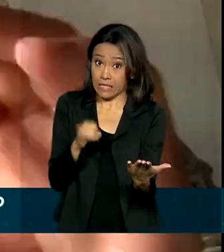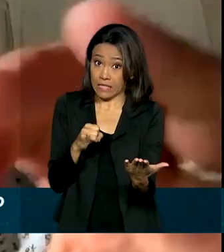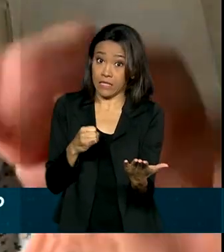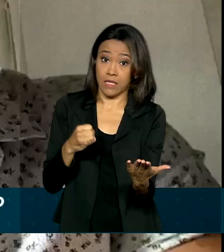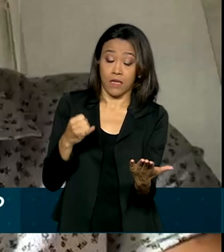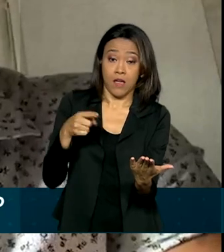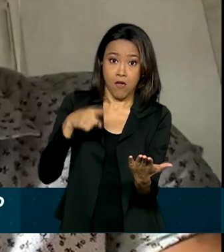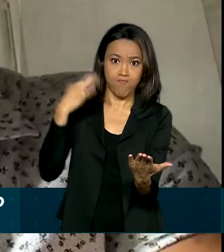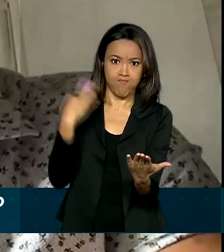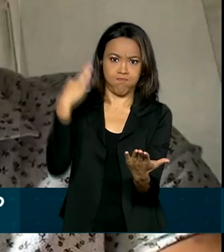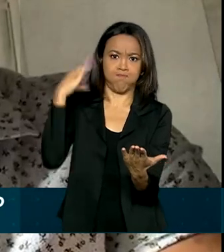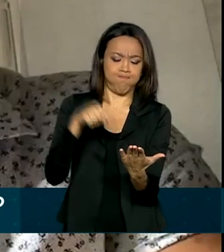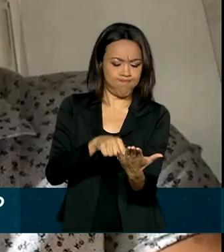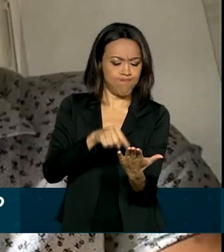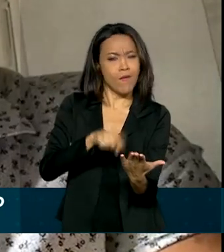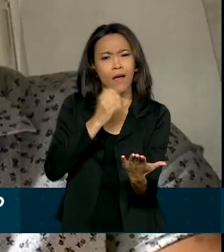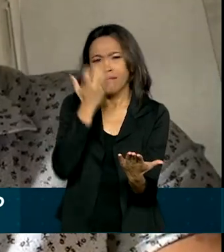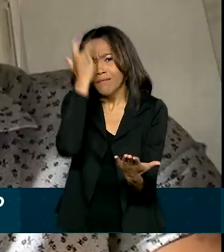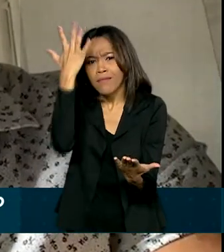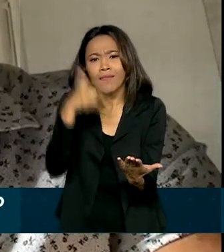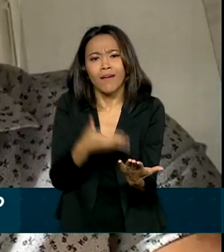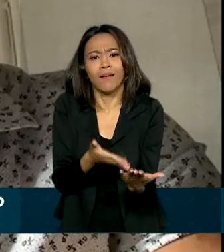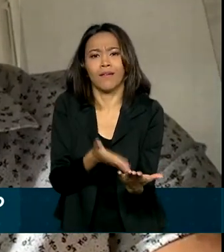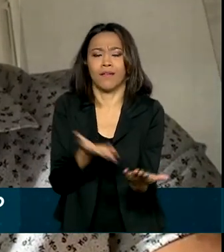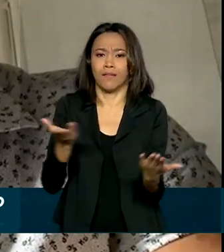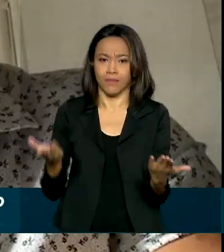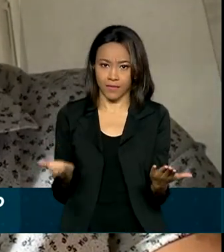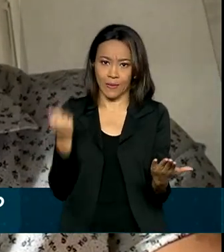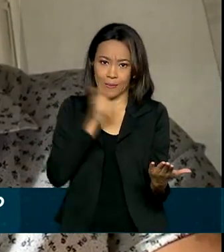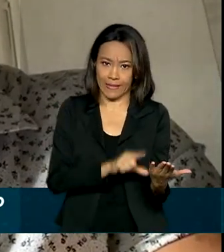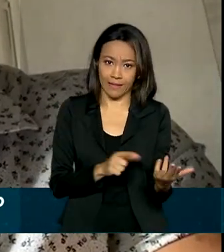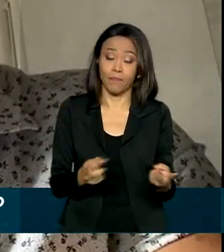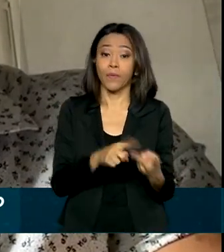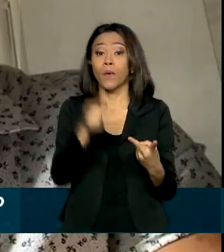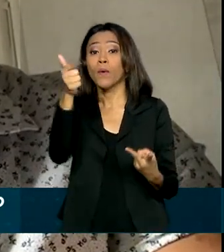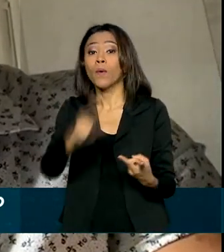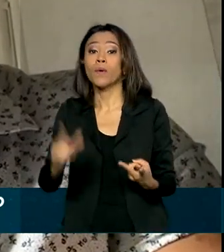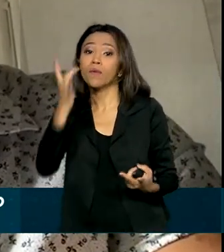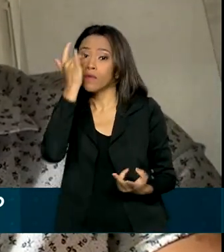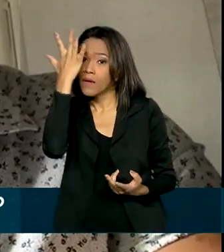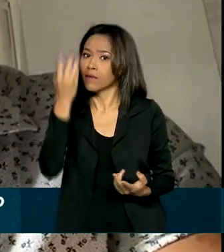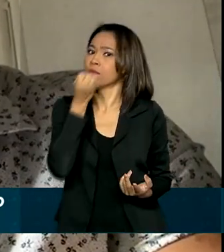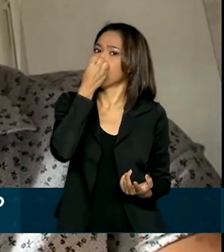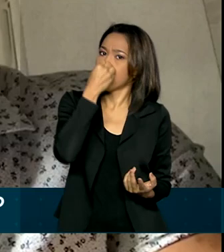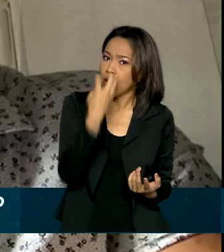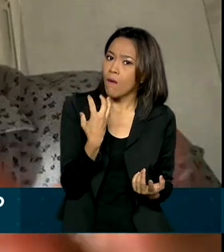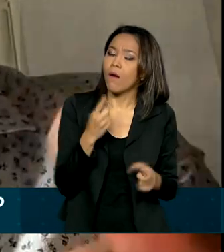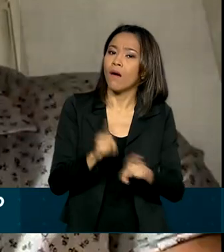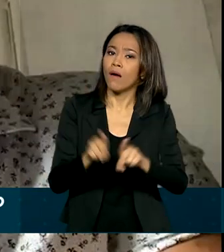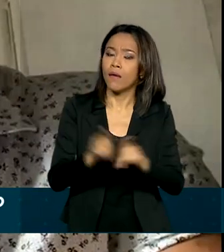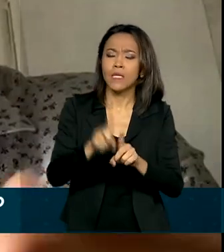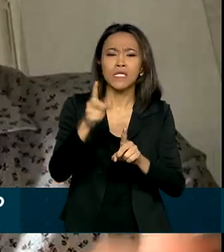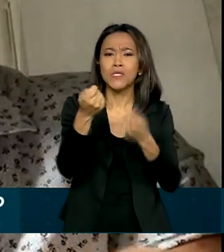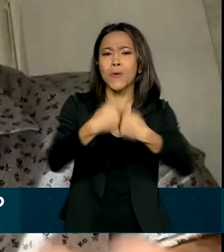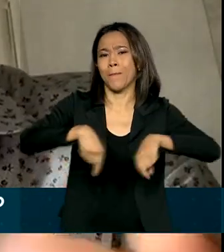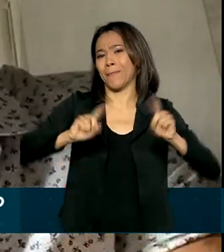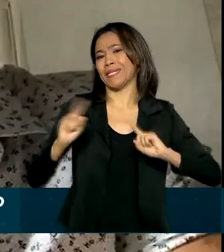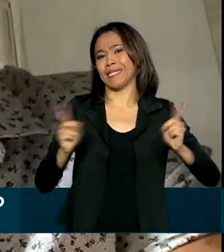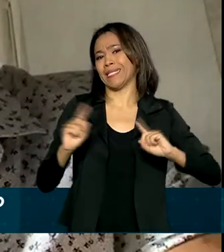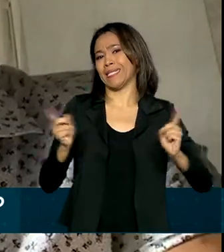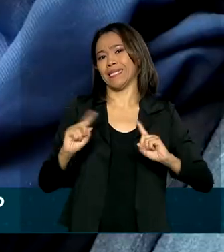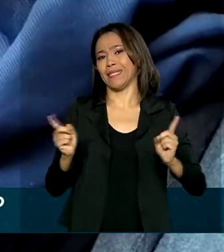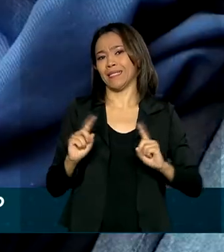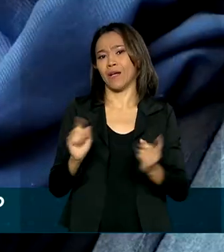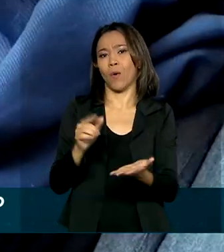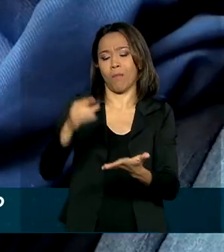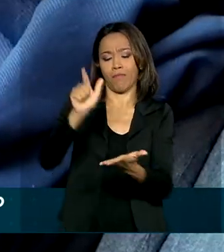documento é maravilhoso, é bem prático. E outra facilidade também muito boa é a questão de não precisar andar com documento